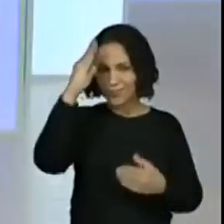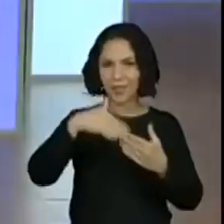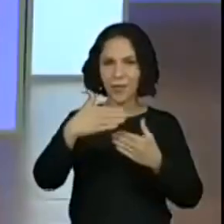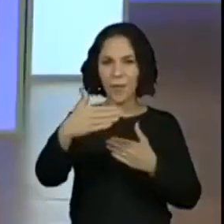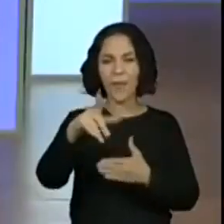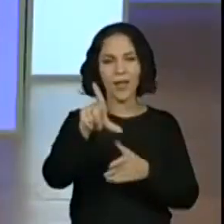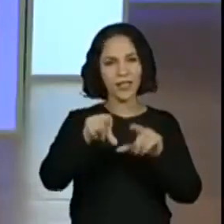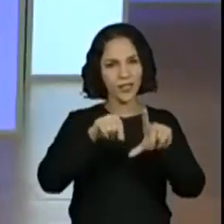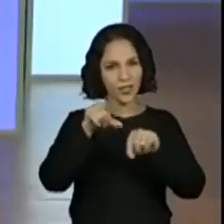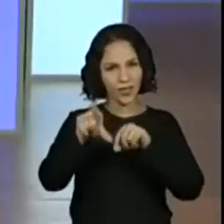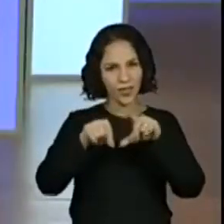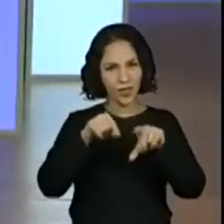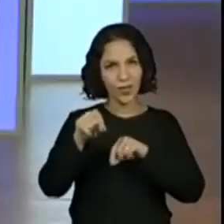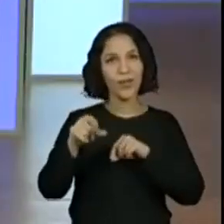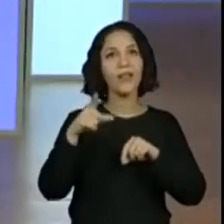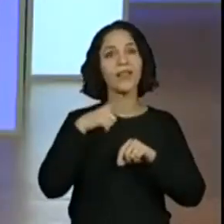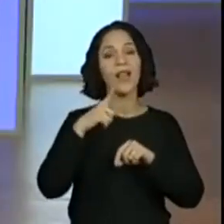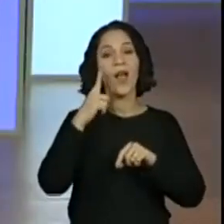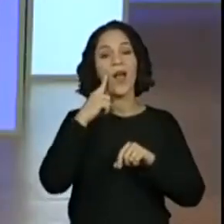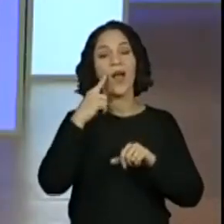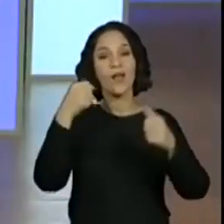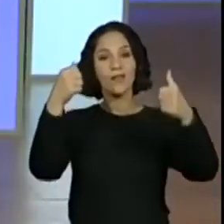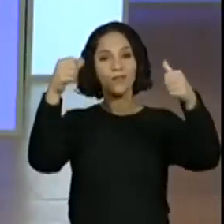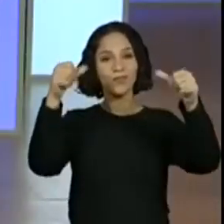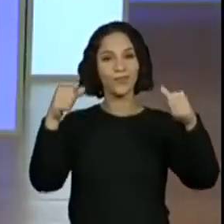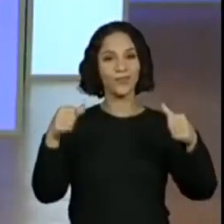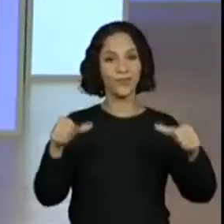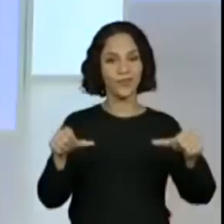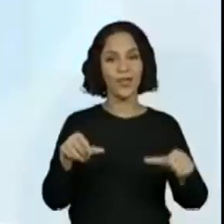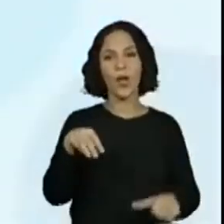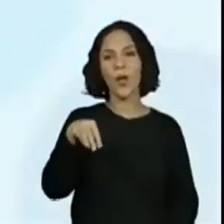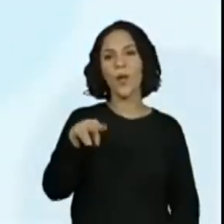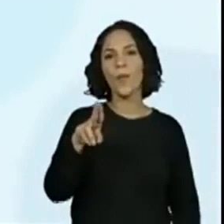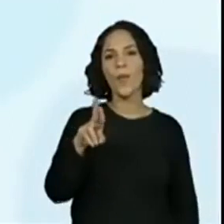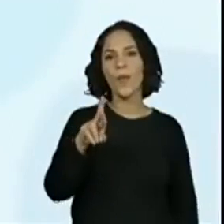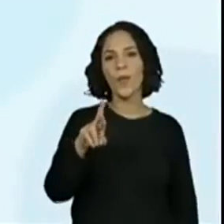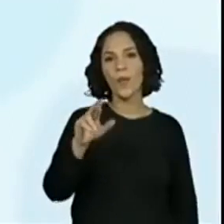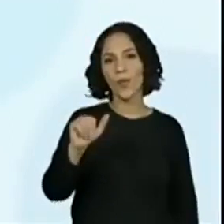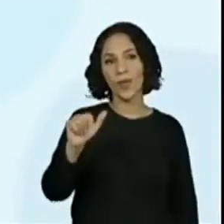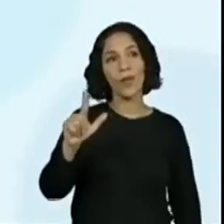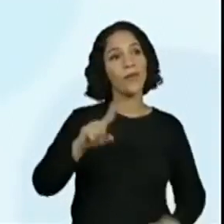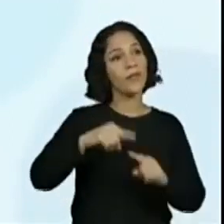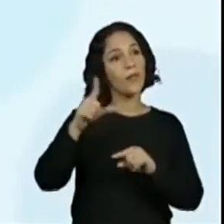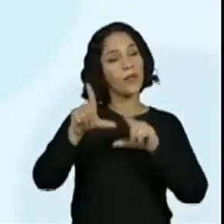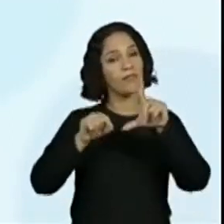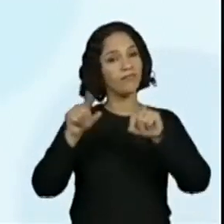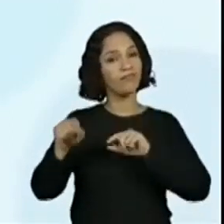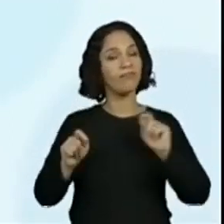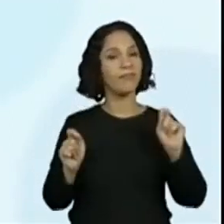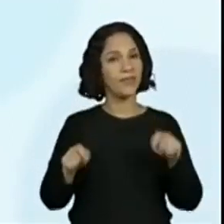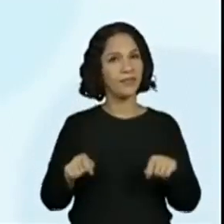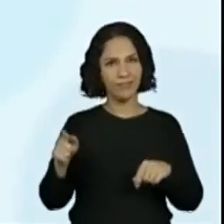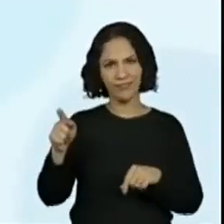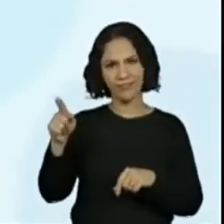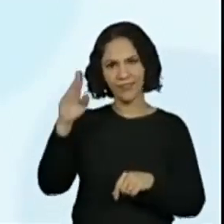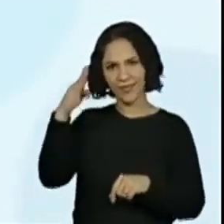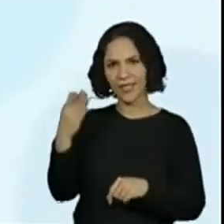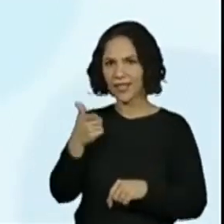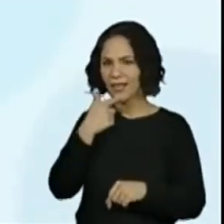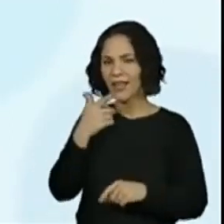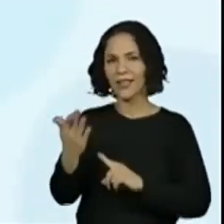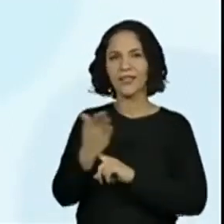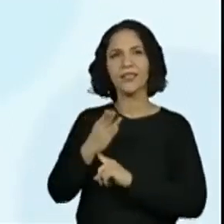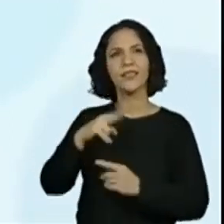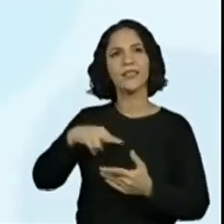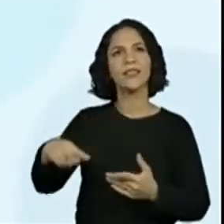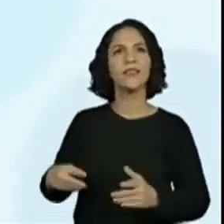próximas aulas, eu trouxe um mural para vocês com várias quadrinhas, até para a gente escolher depois. Professora Kelly, me ajuda a ler? Vou ler.